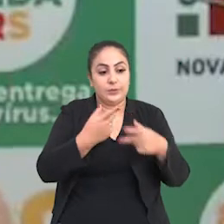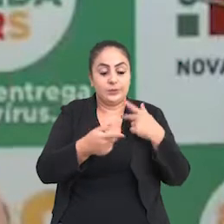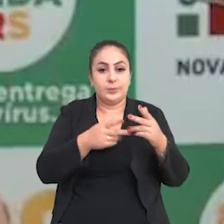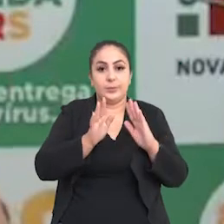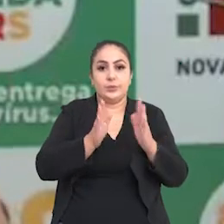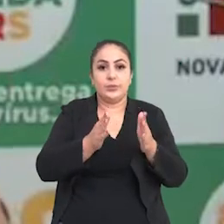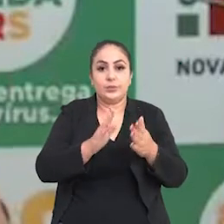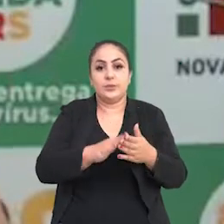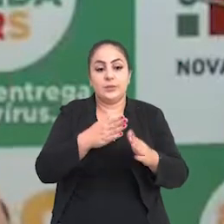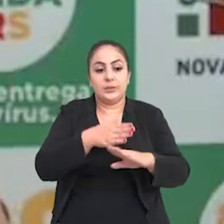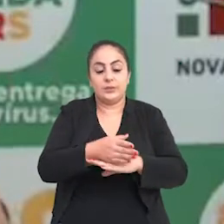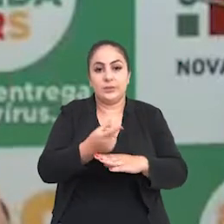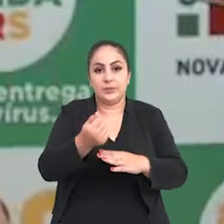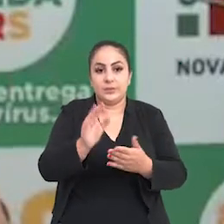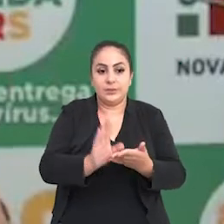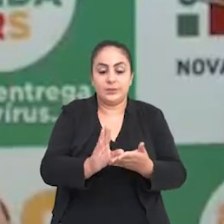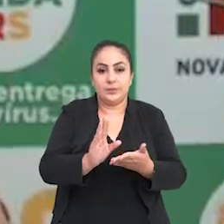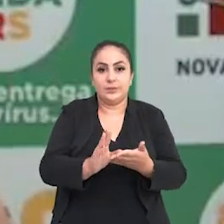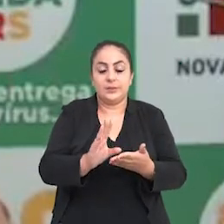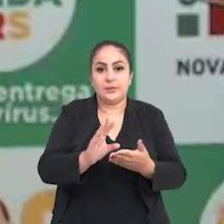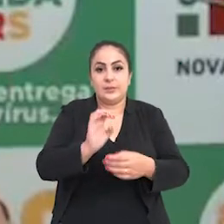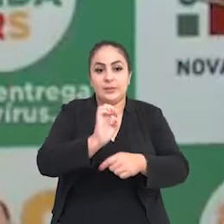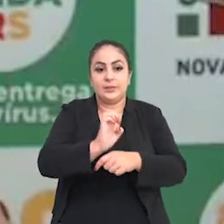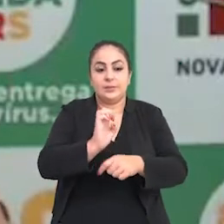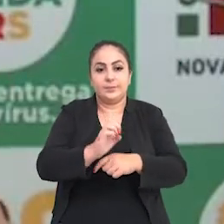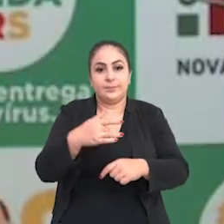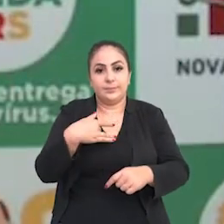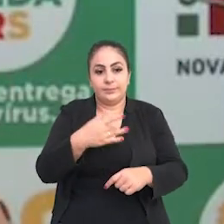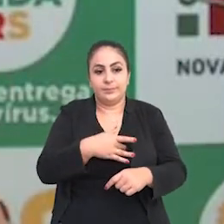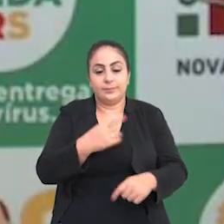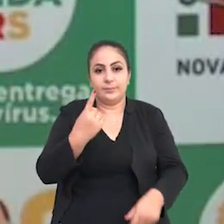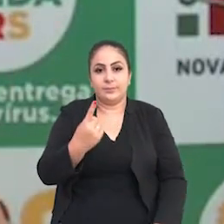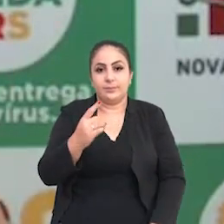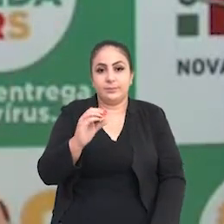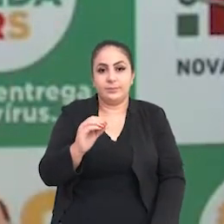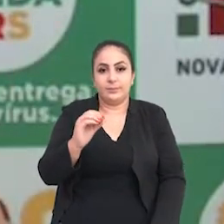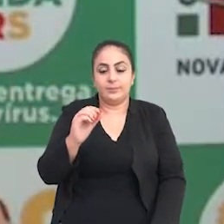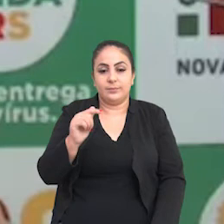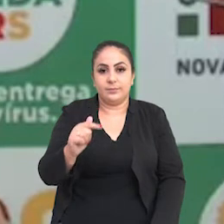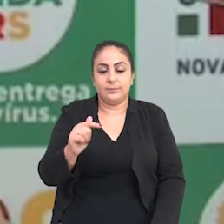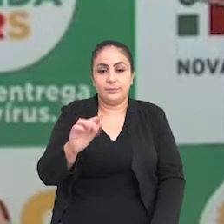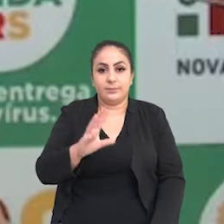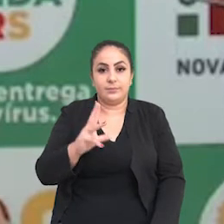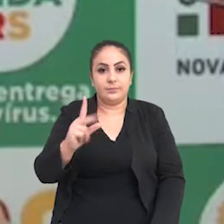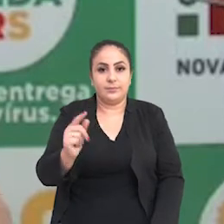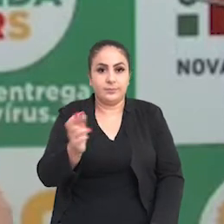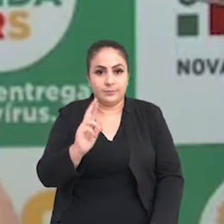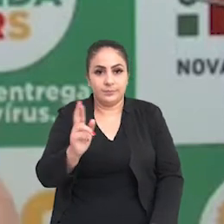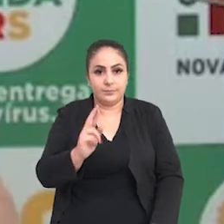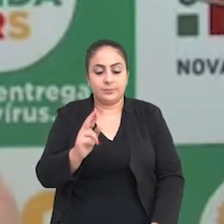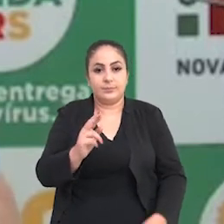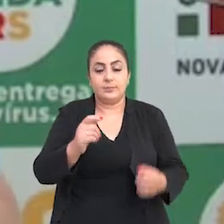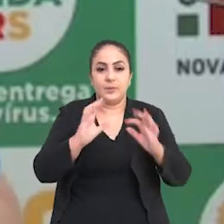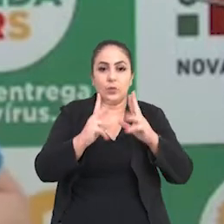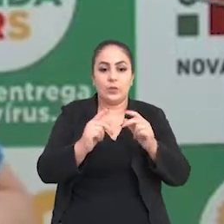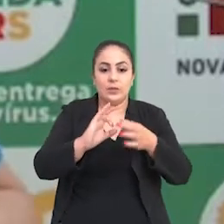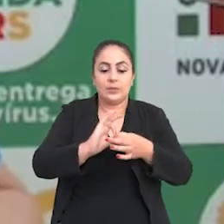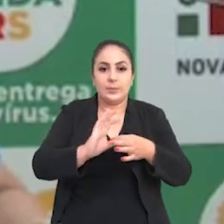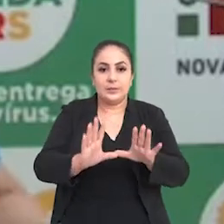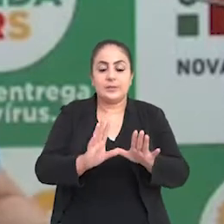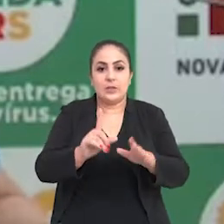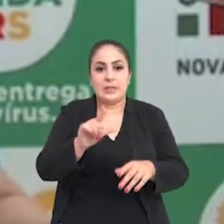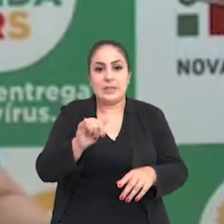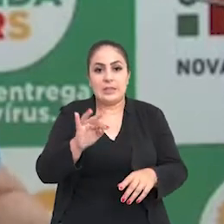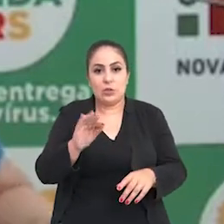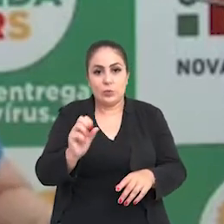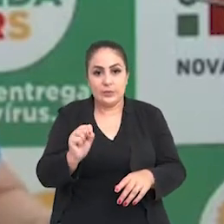como eu já falei, entrou no Fundo Estadual de Saúde 107 milhões de reais sobre as